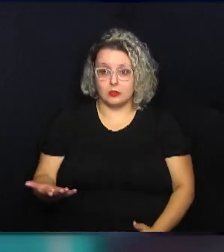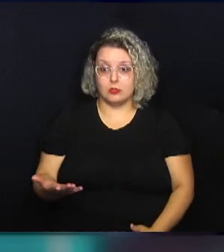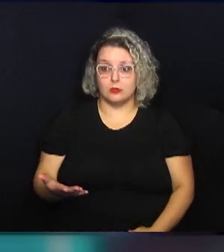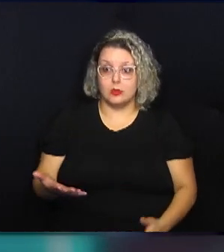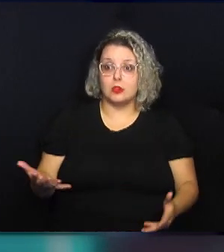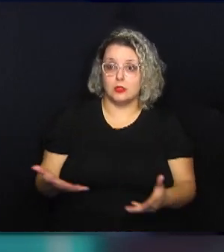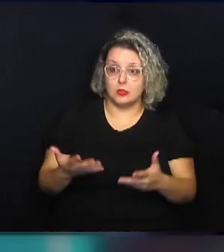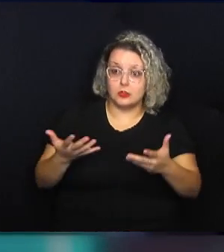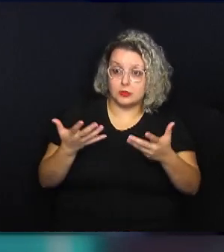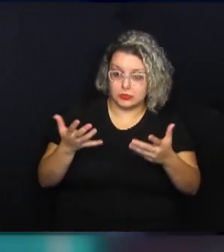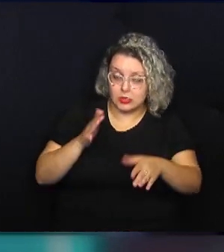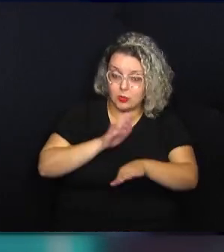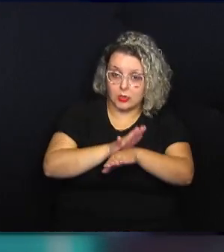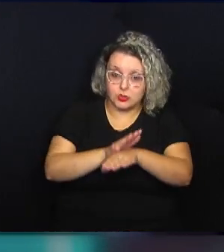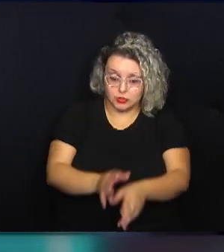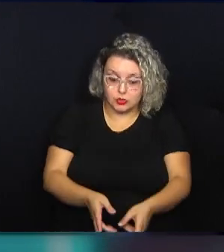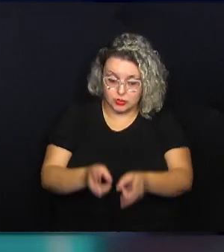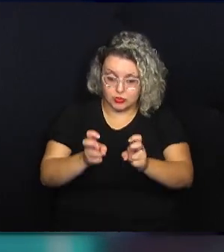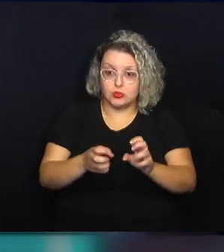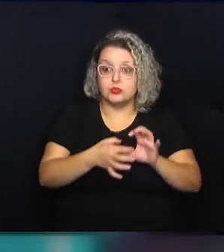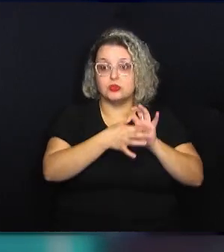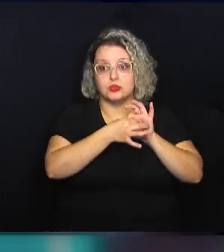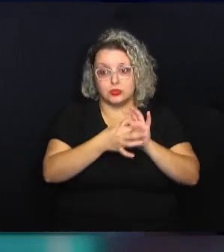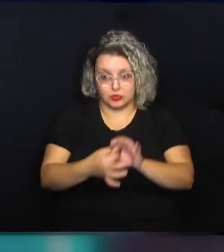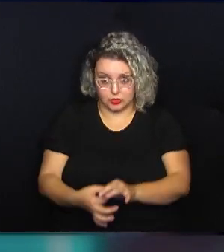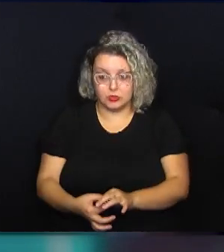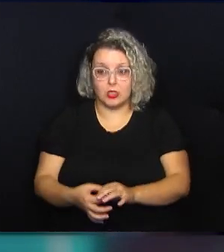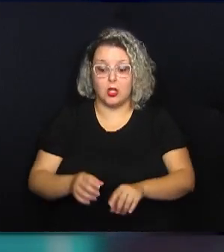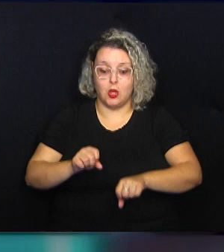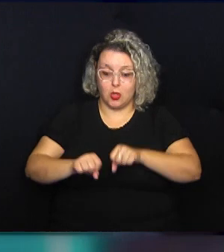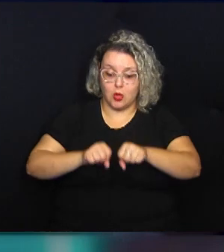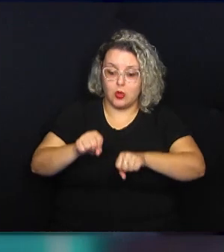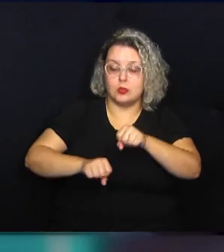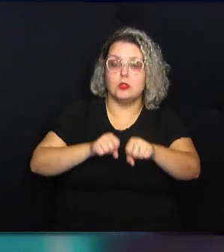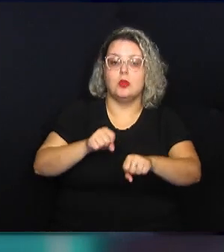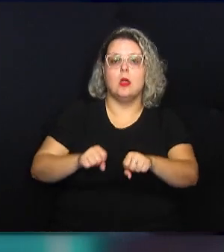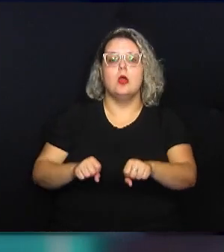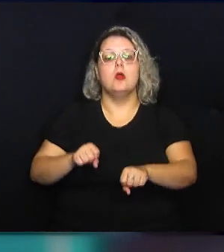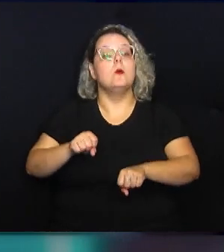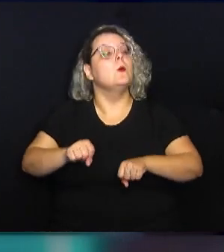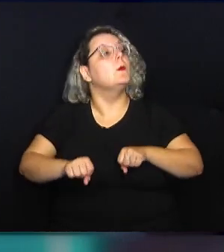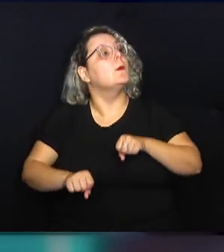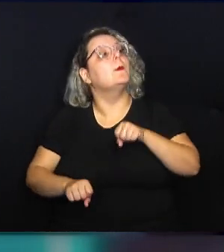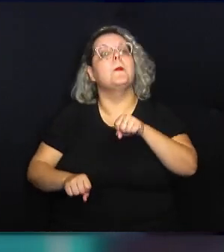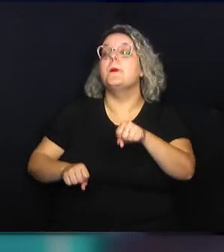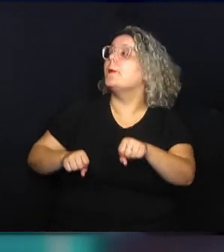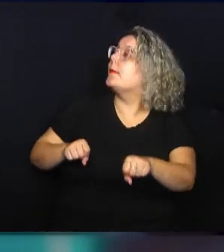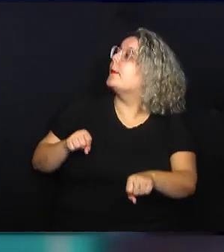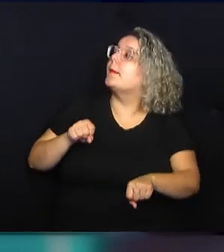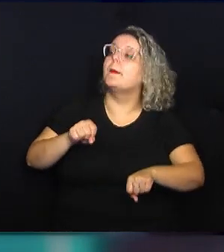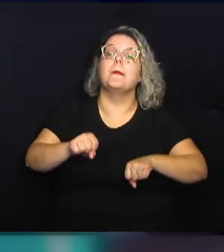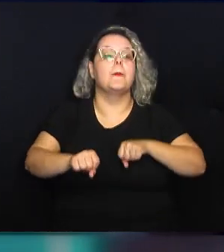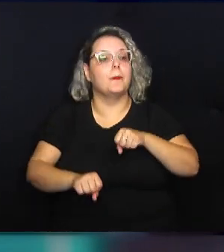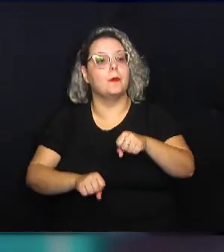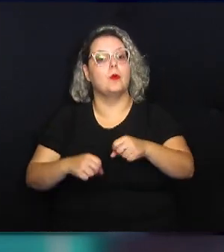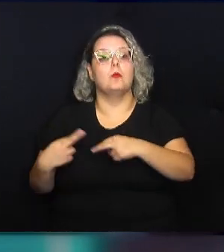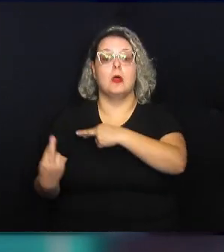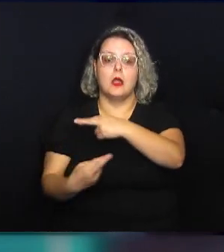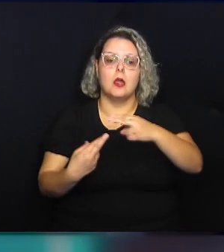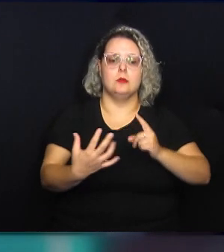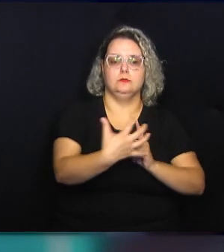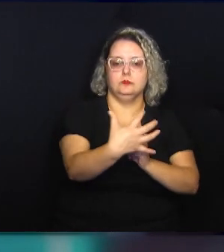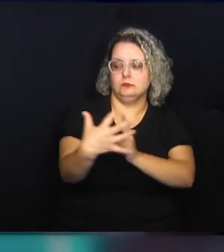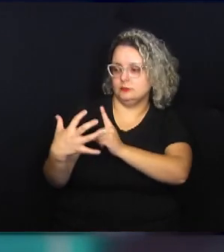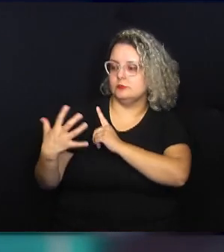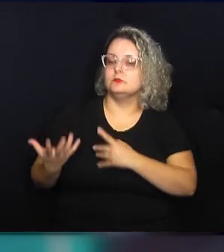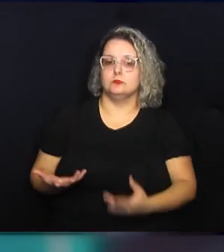cidade. Então, corrobora com o a gente identificou na contextualização, de que o pedalar pela cidade proporciona uma relação